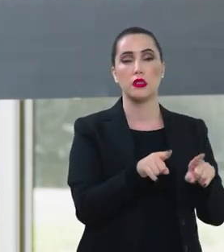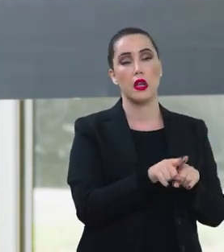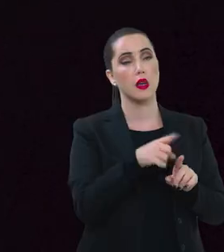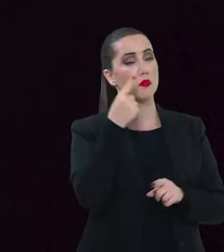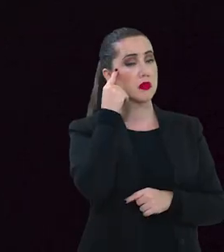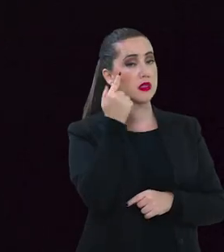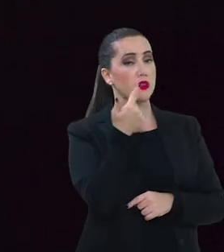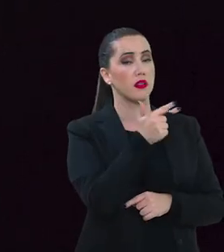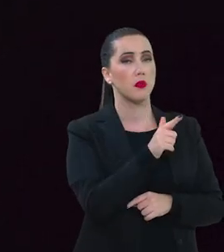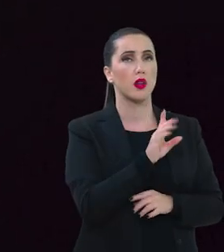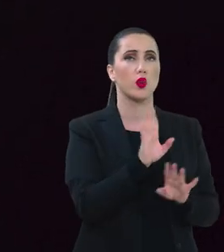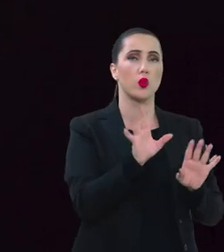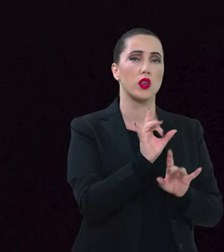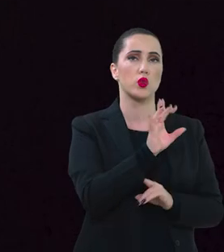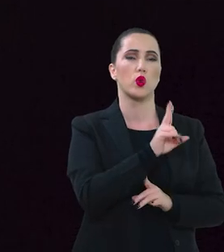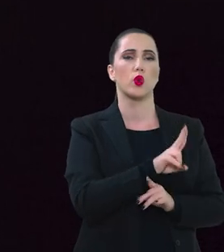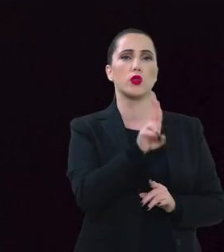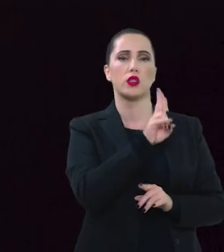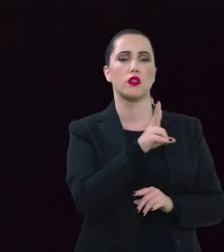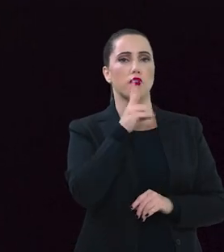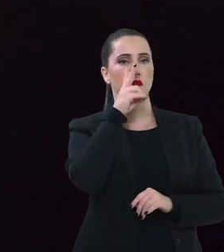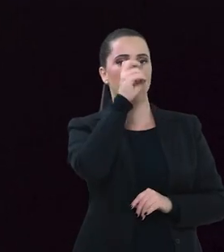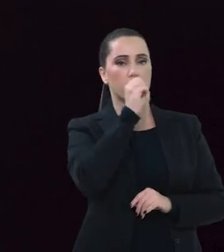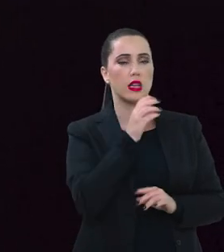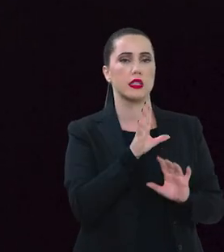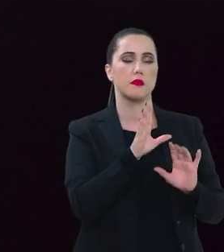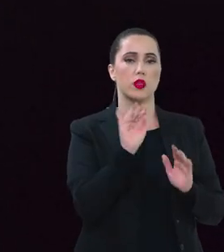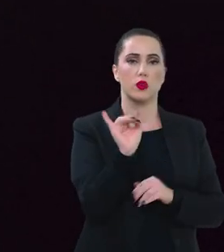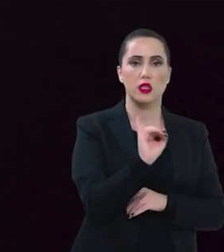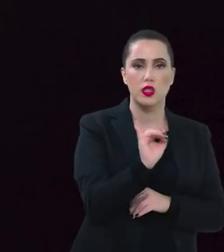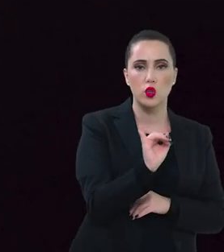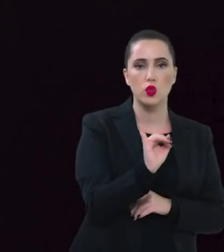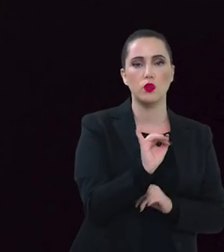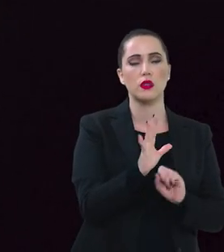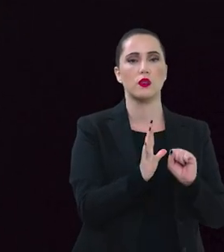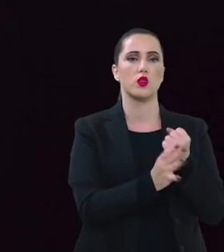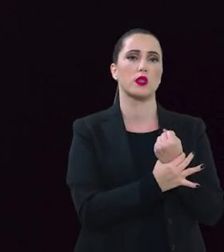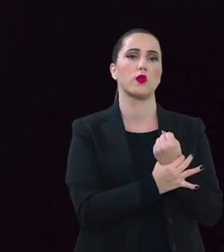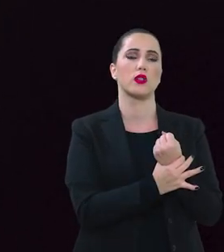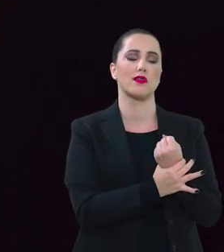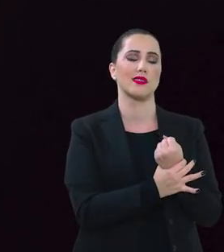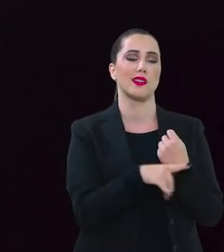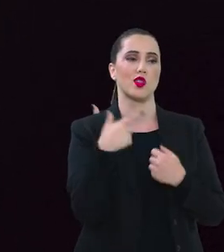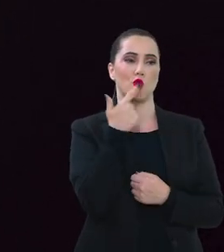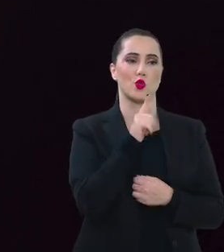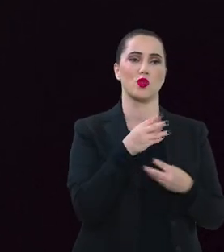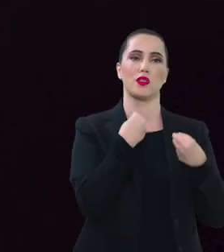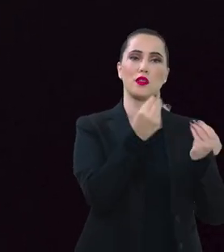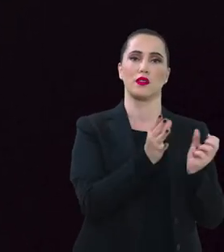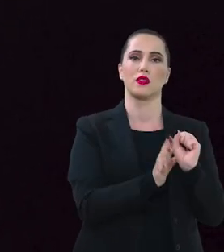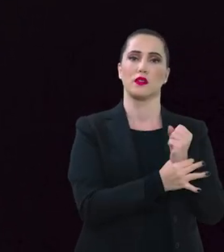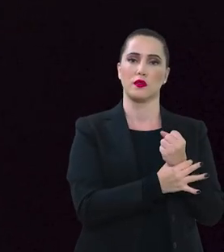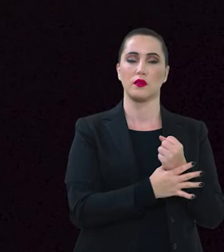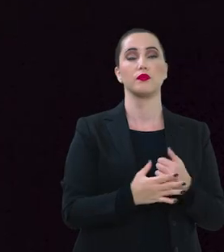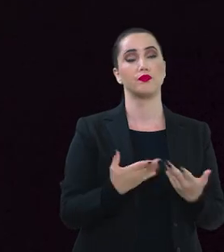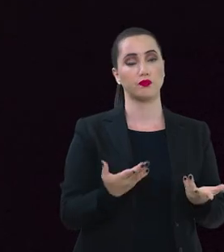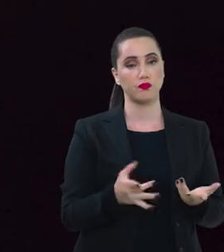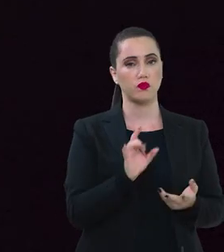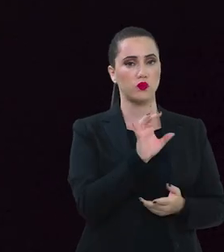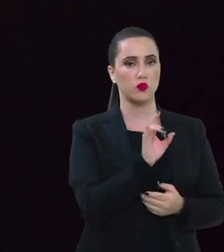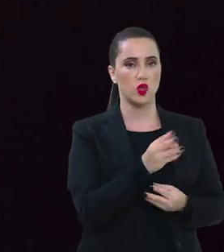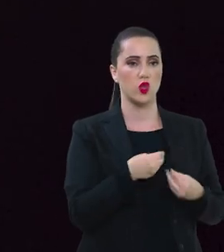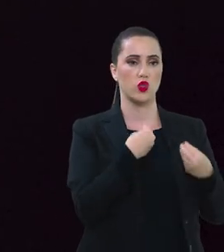noção de que não é só através do fortalecimento das instituições de segurança apenas que a gente consegue garantir segurança da